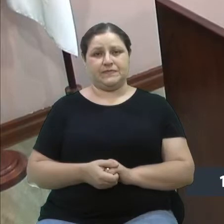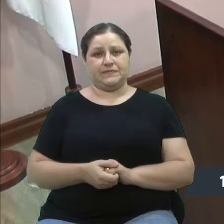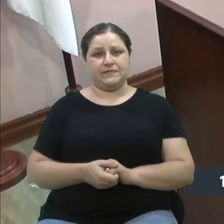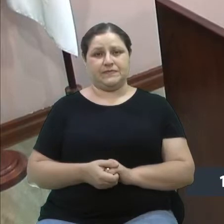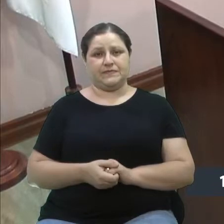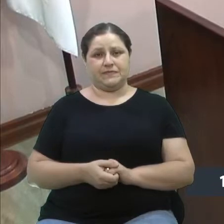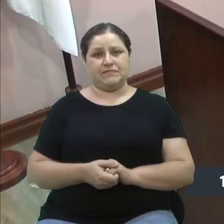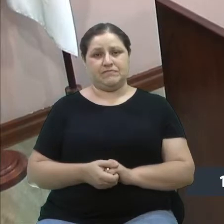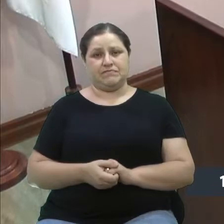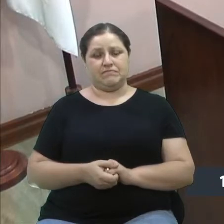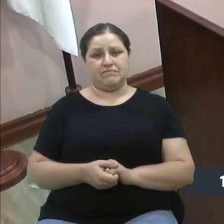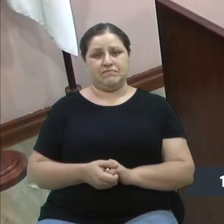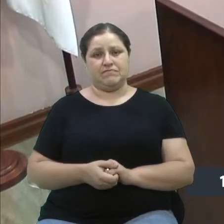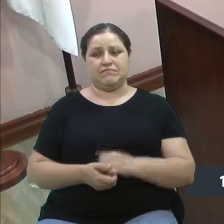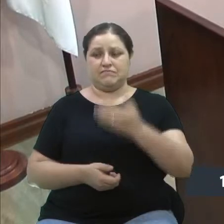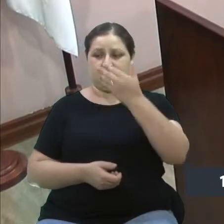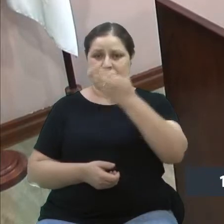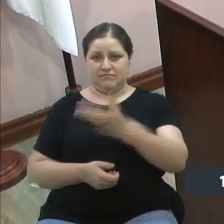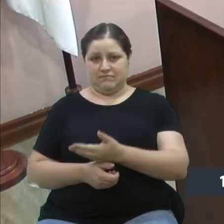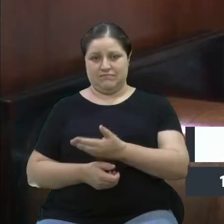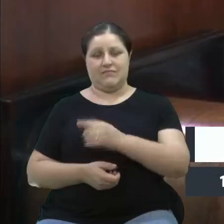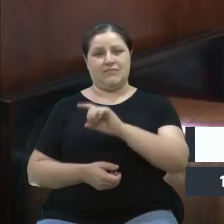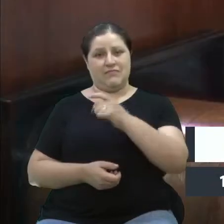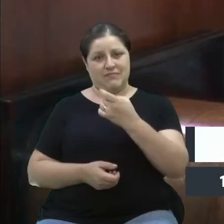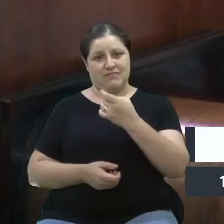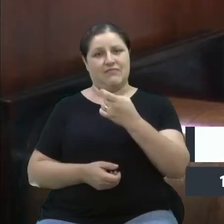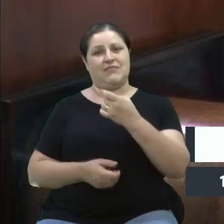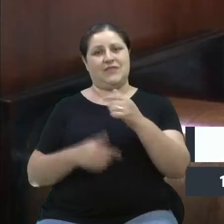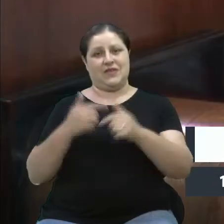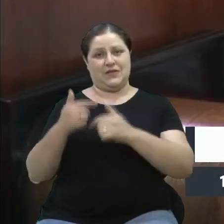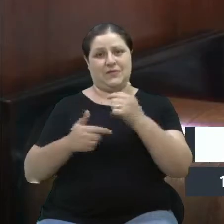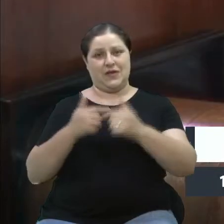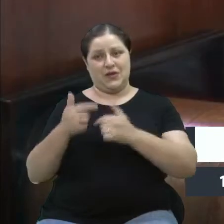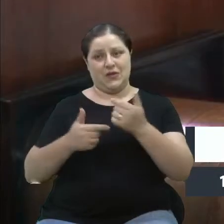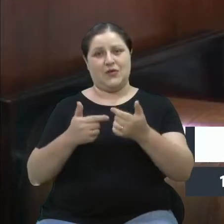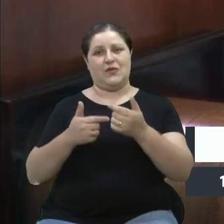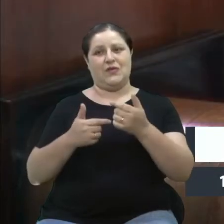ainda mais da nobre colega que fez parte das nossas vidas, né?